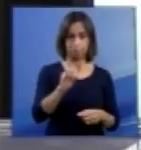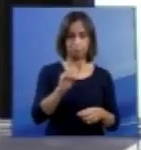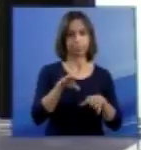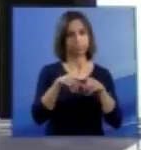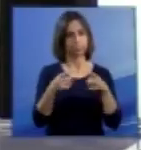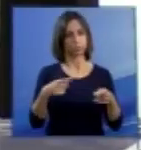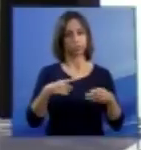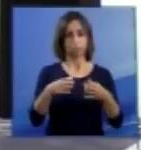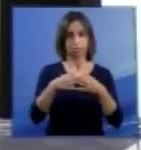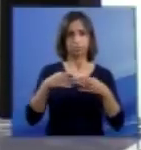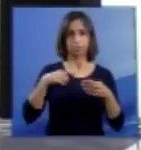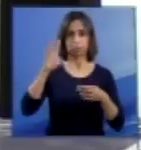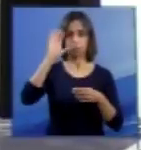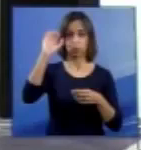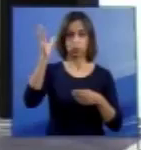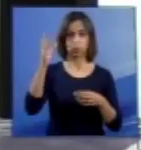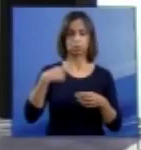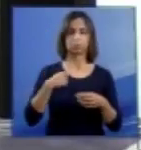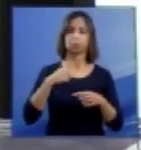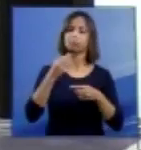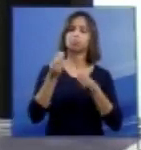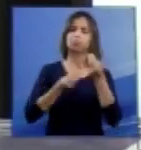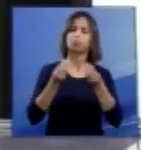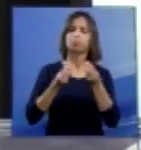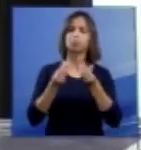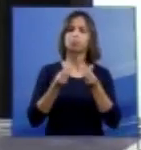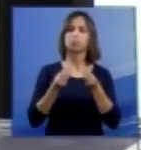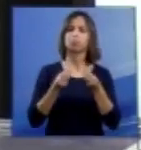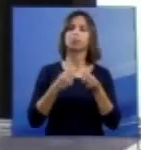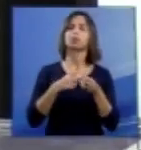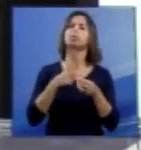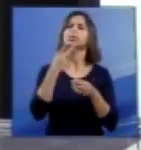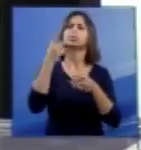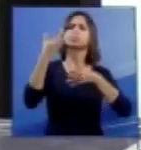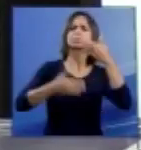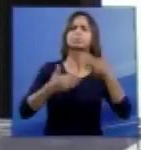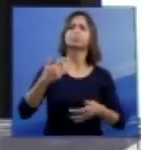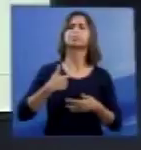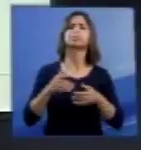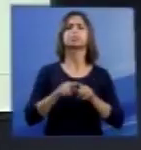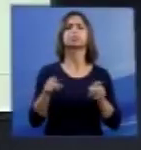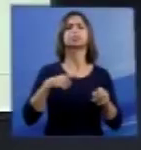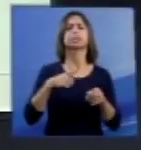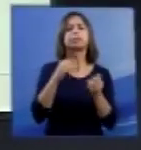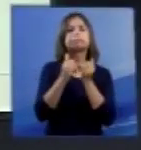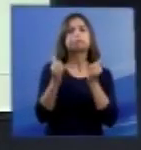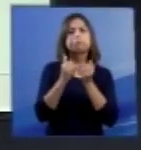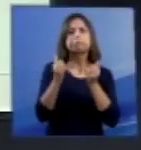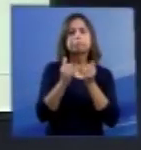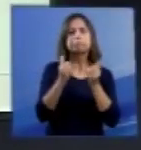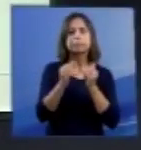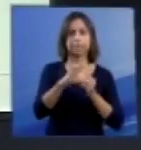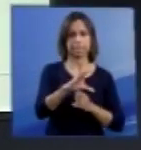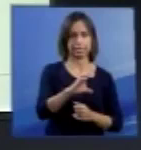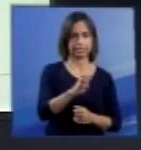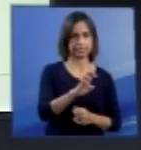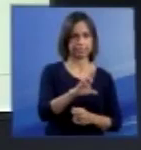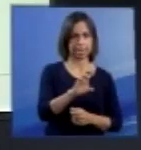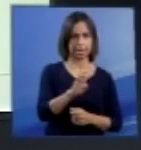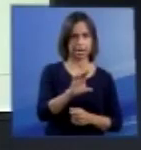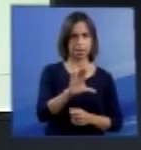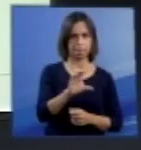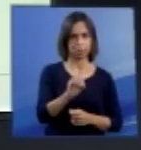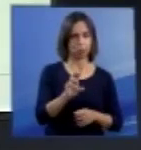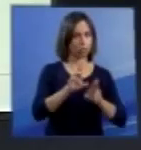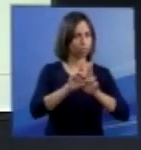podemos concluir que, muito embora sejam utilizados vulgarmente como sinônimos, esses termos cérebro e encéfalo não